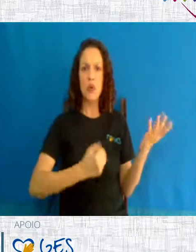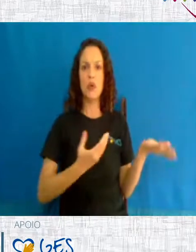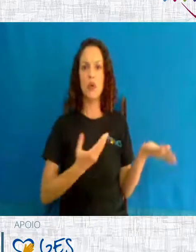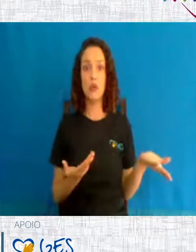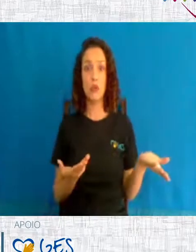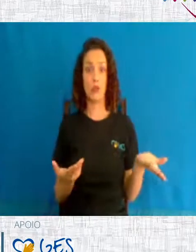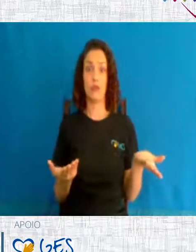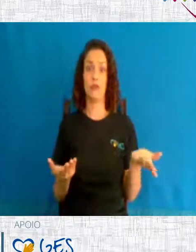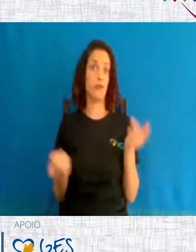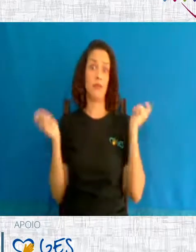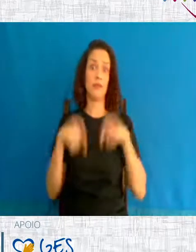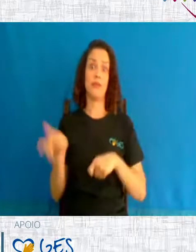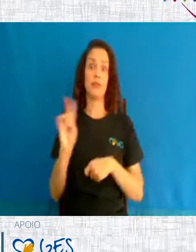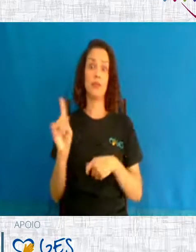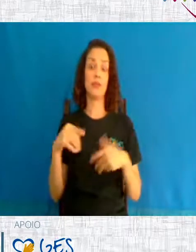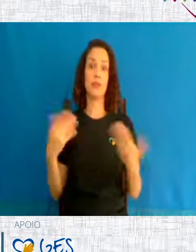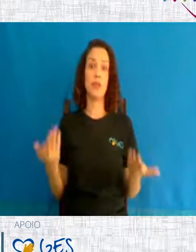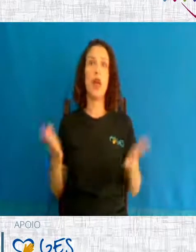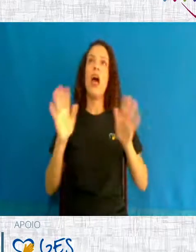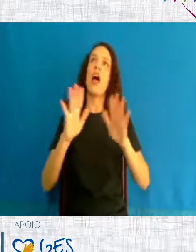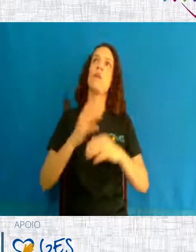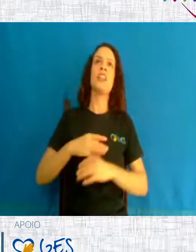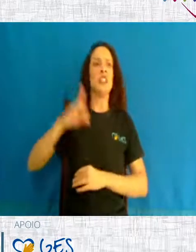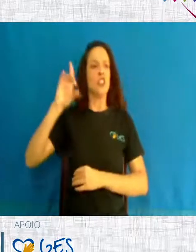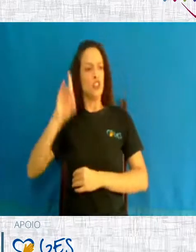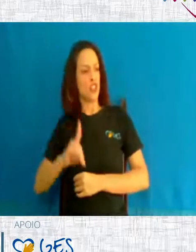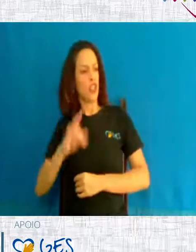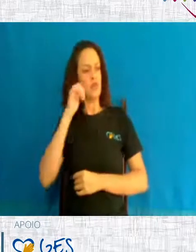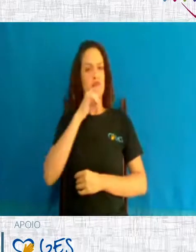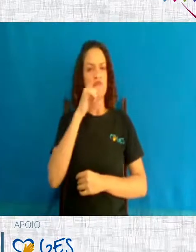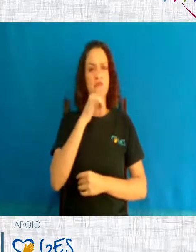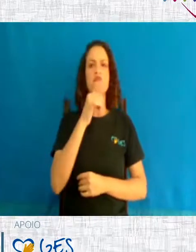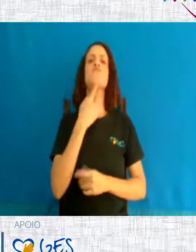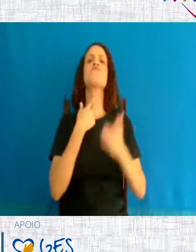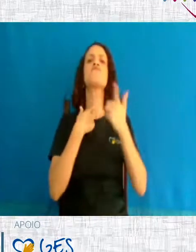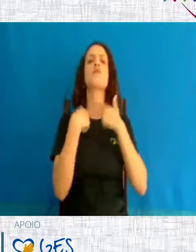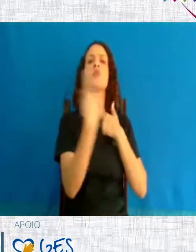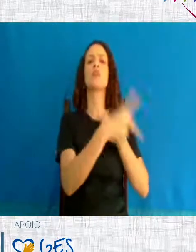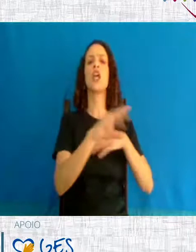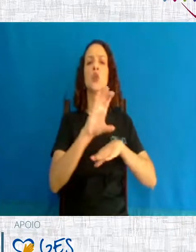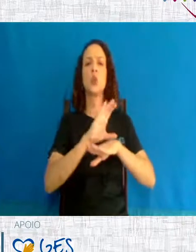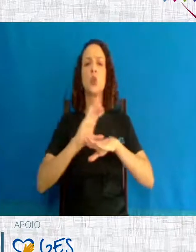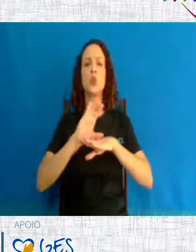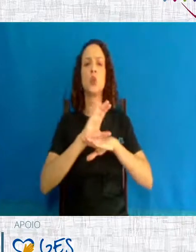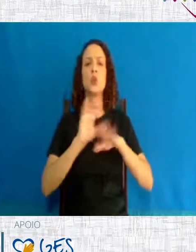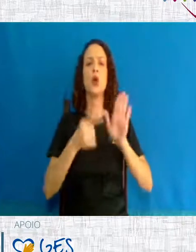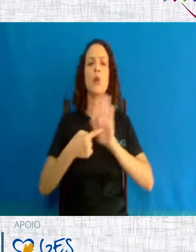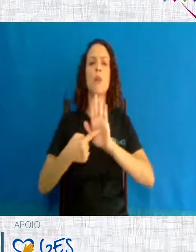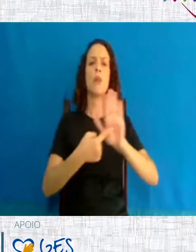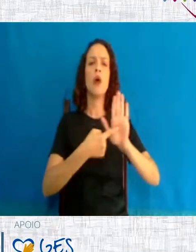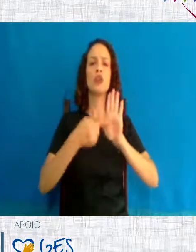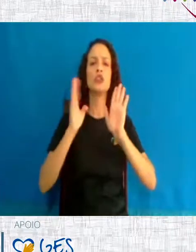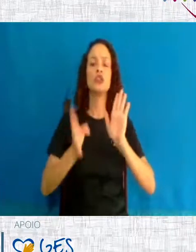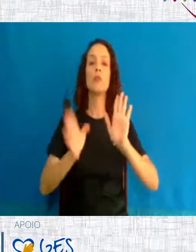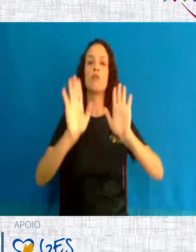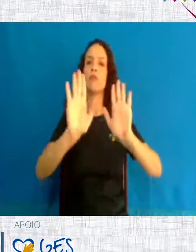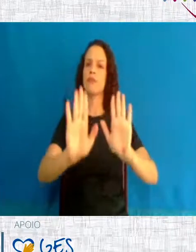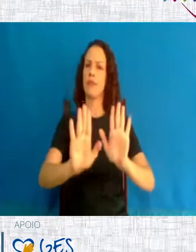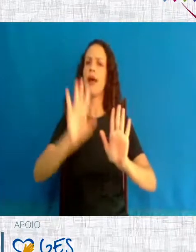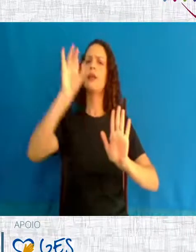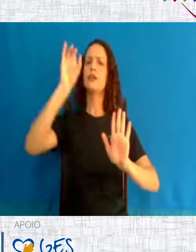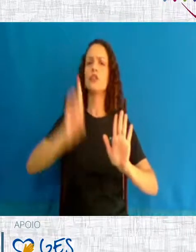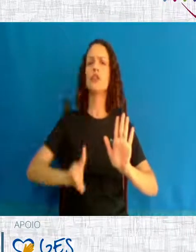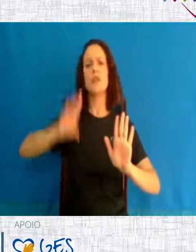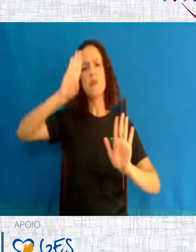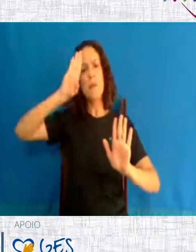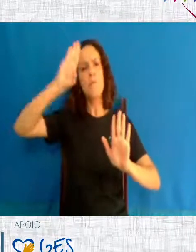mas tem o direito da mulher à autonomia da vontade, é um princípio constitucional. É, mas o direito principal que antecede